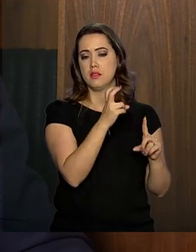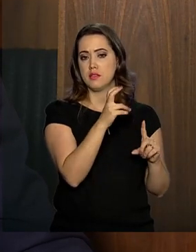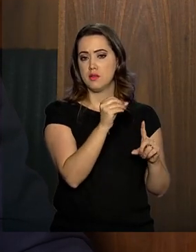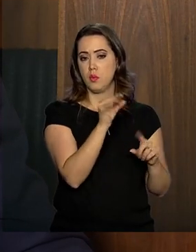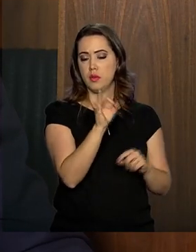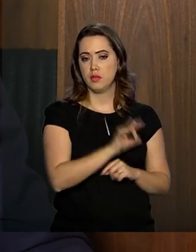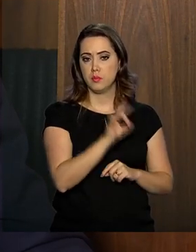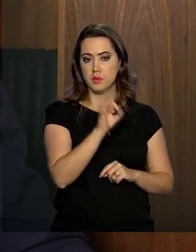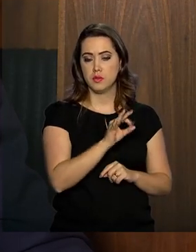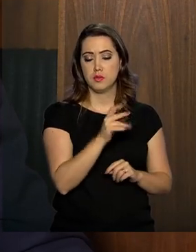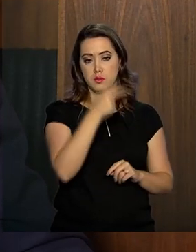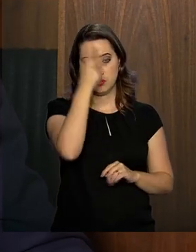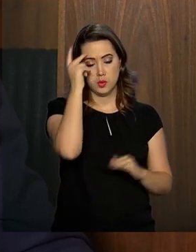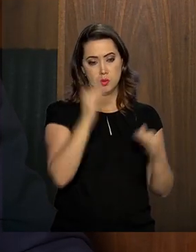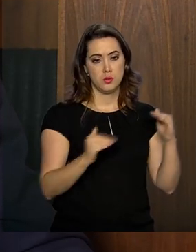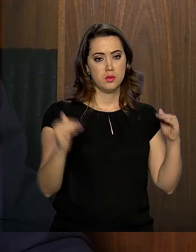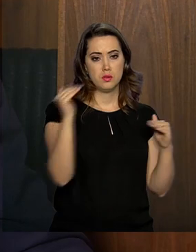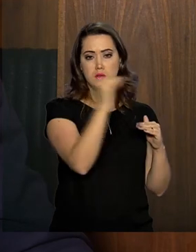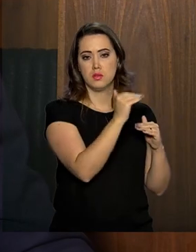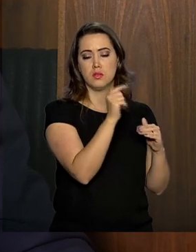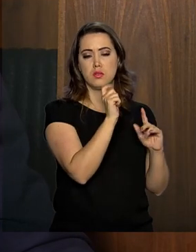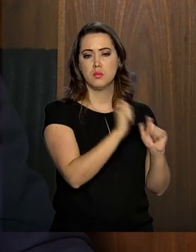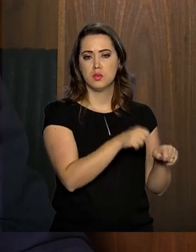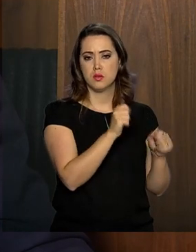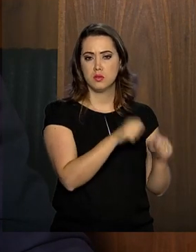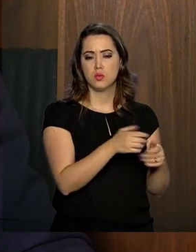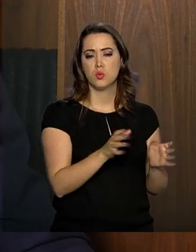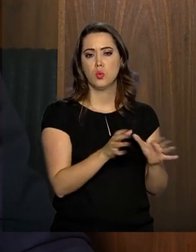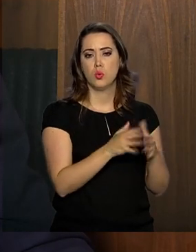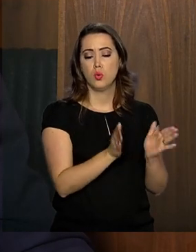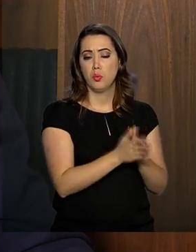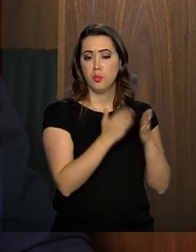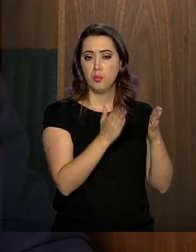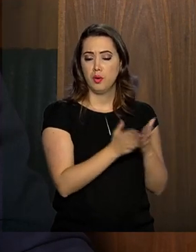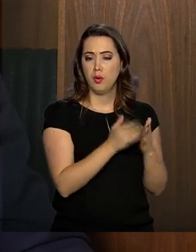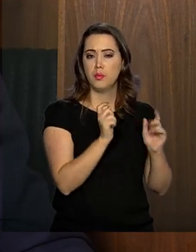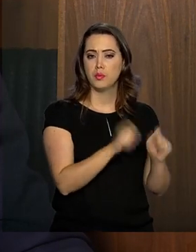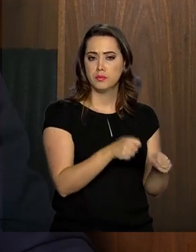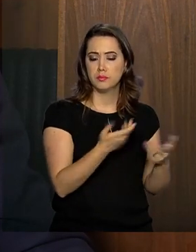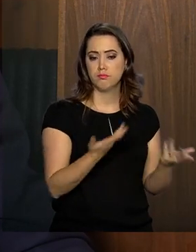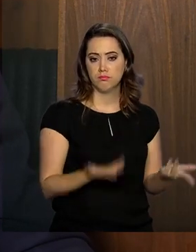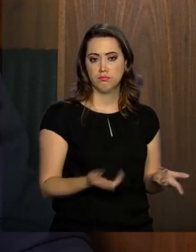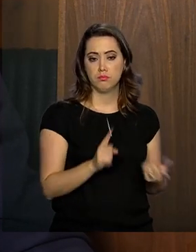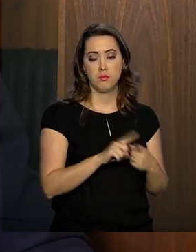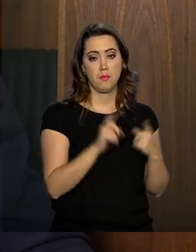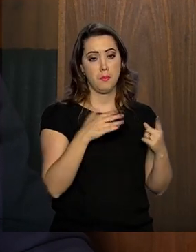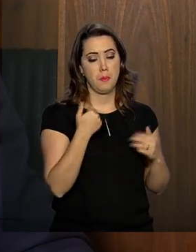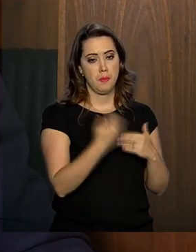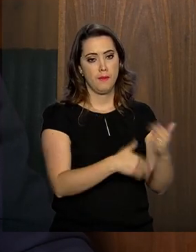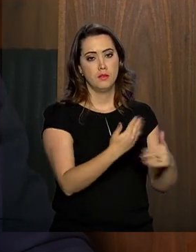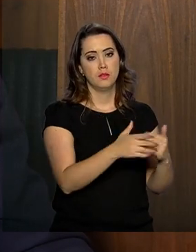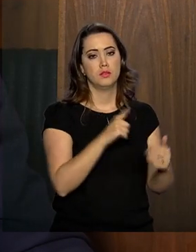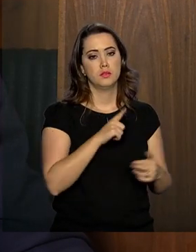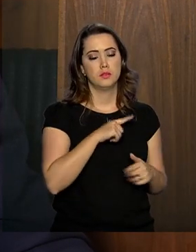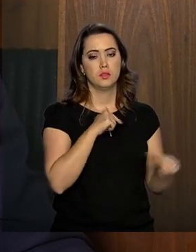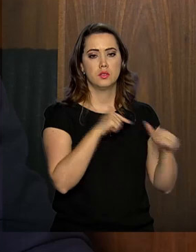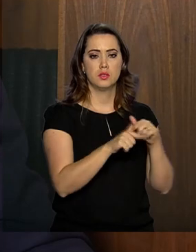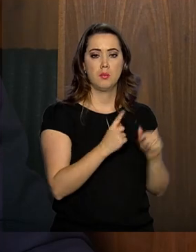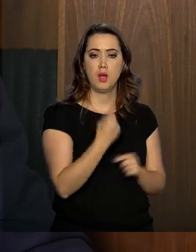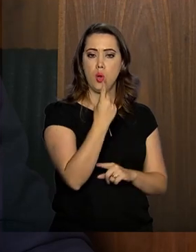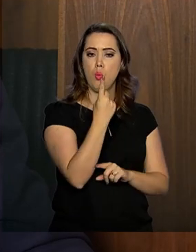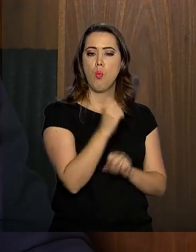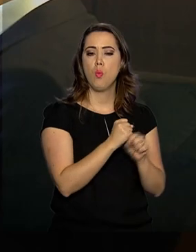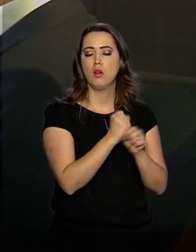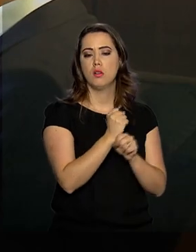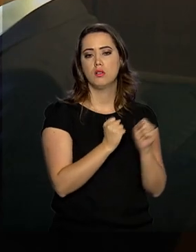estão acima dessa condição dos mais pobres, a que têm essa possibilidade. Então, eles terão que trabalhar um ano a